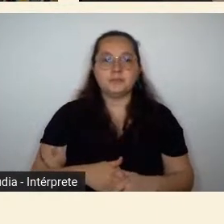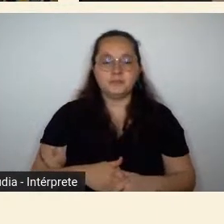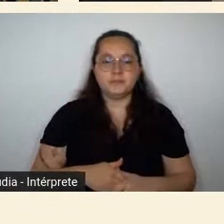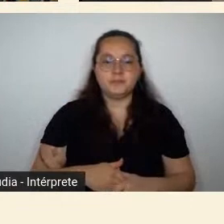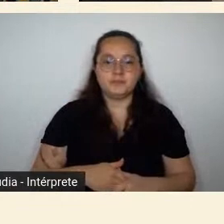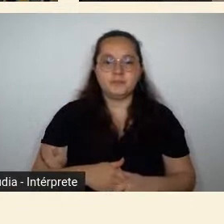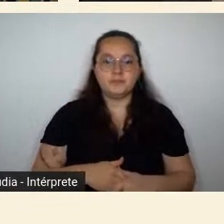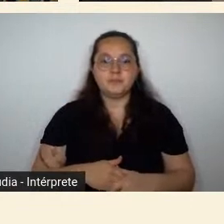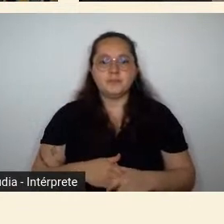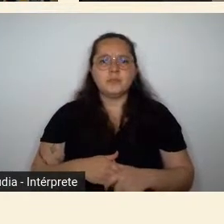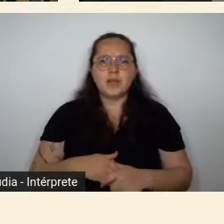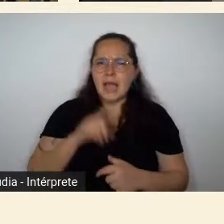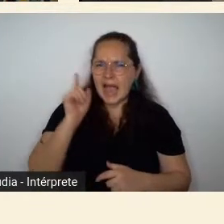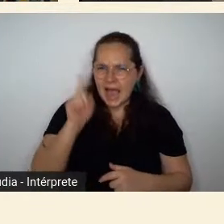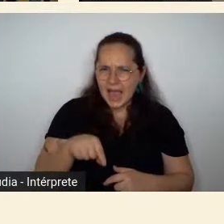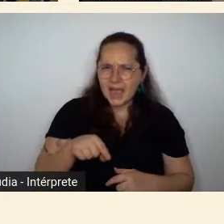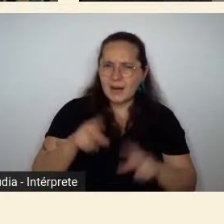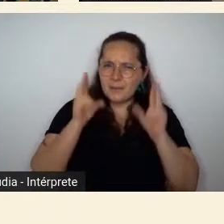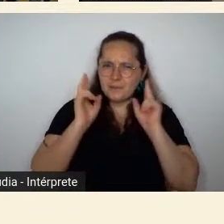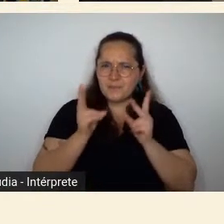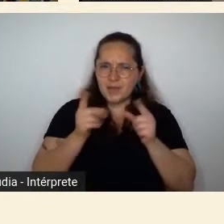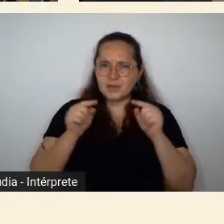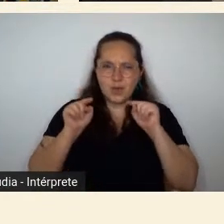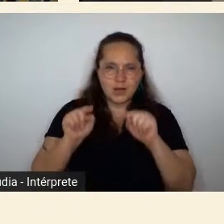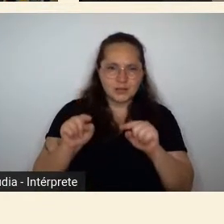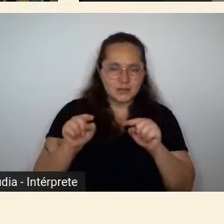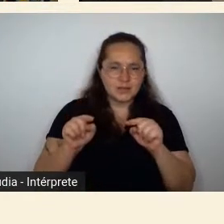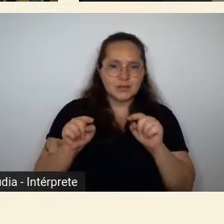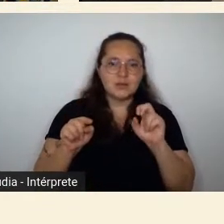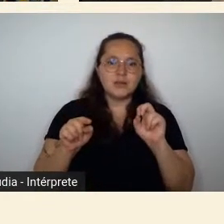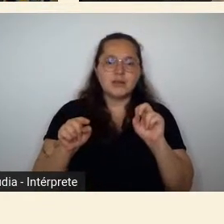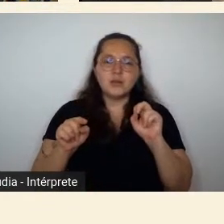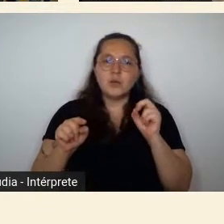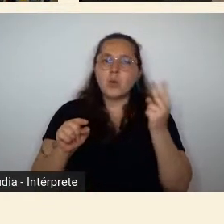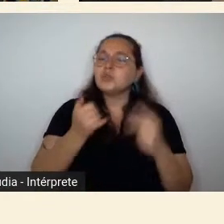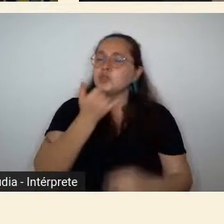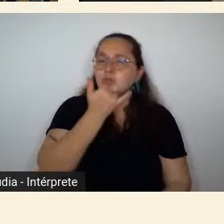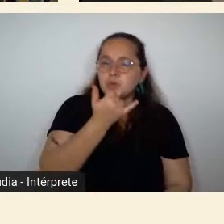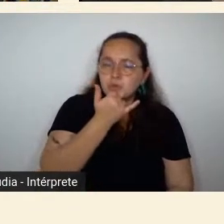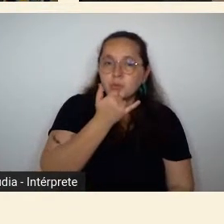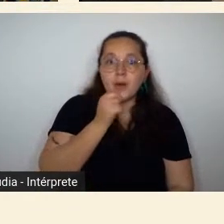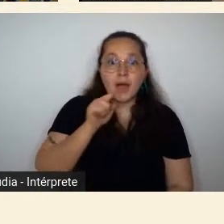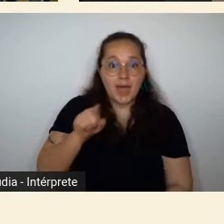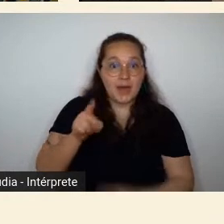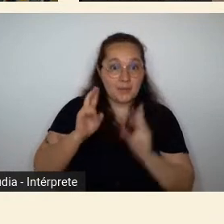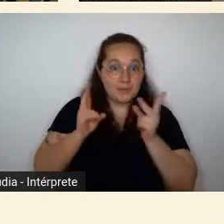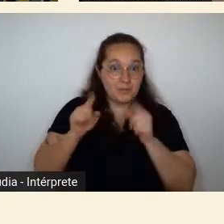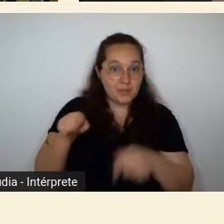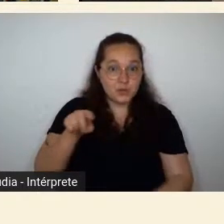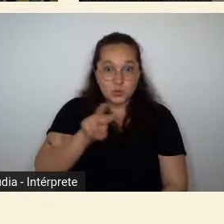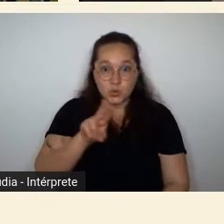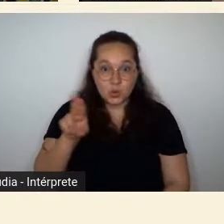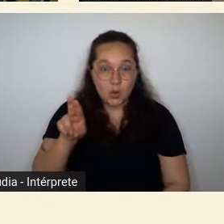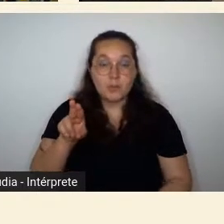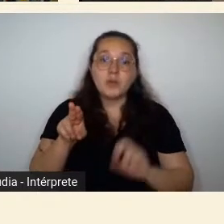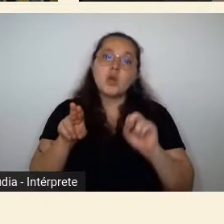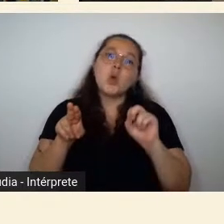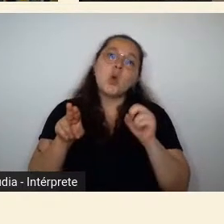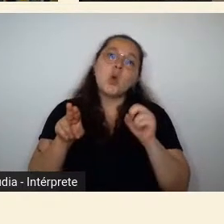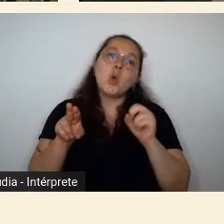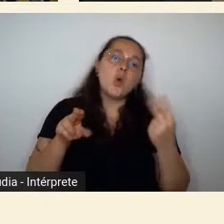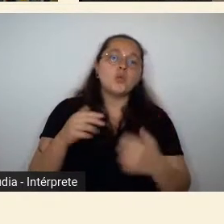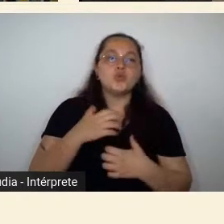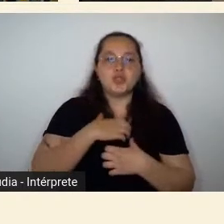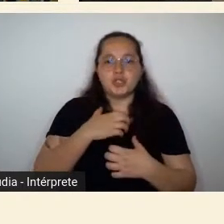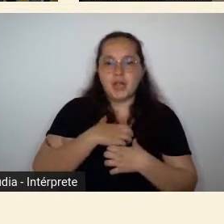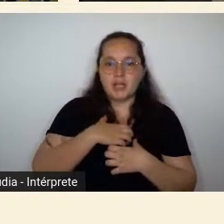termos mesmo ou ainda era a reconstrução desculpa eram esses termos mesmo ou ainda era a construção norte